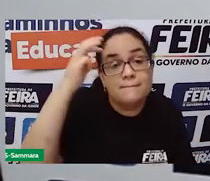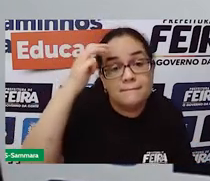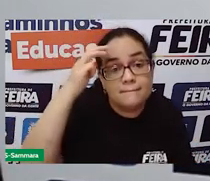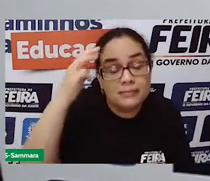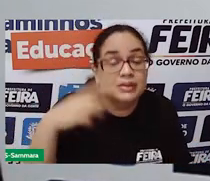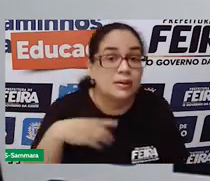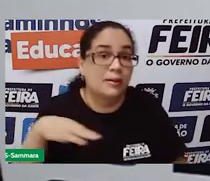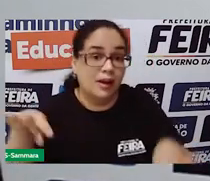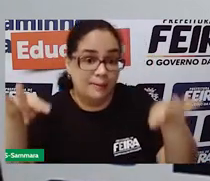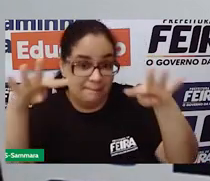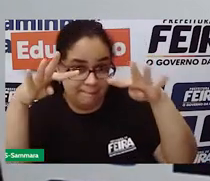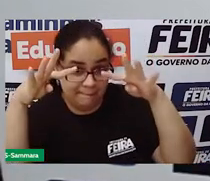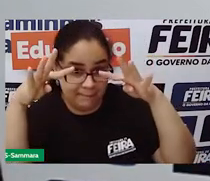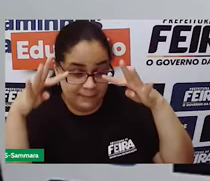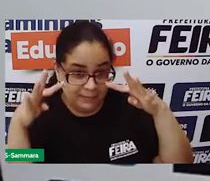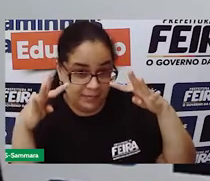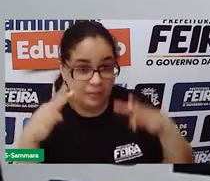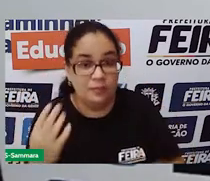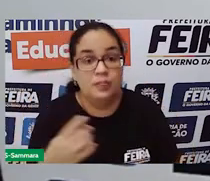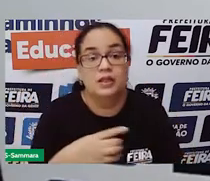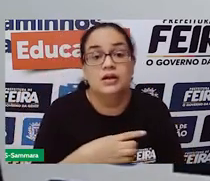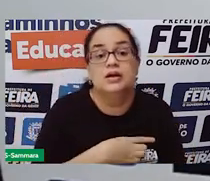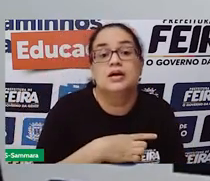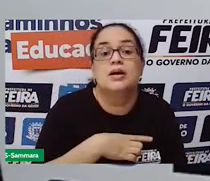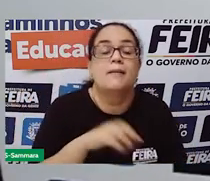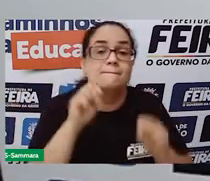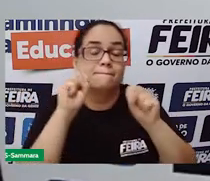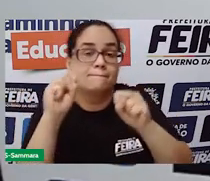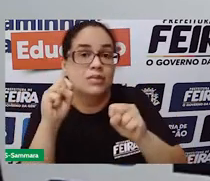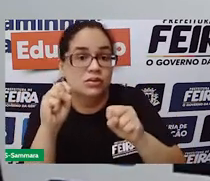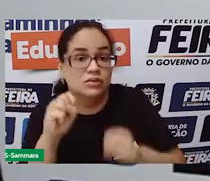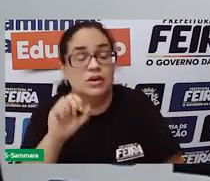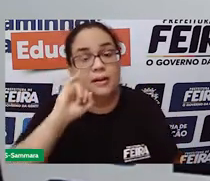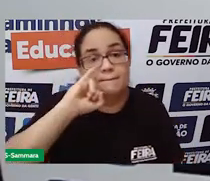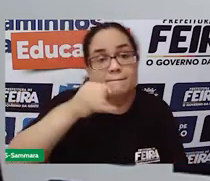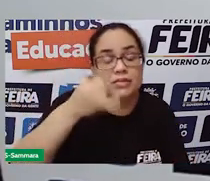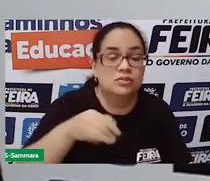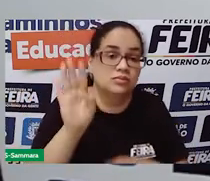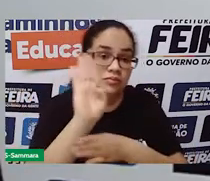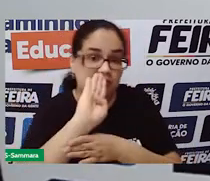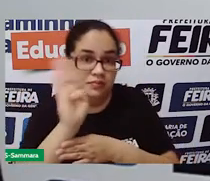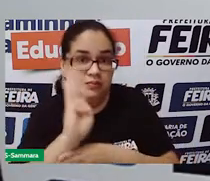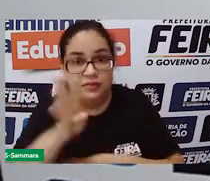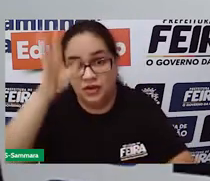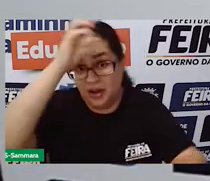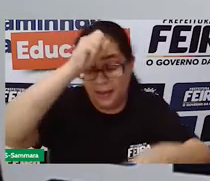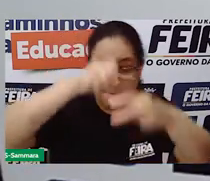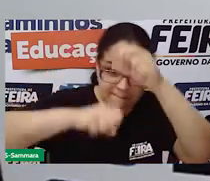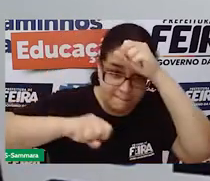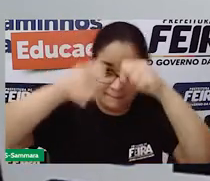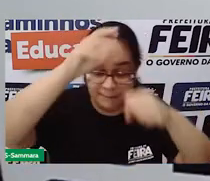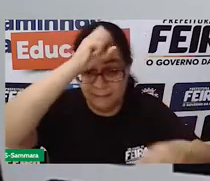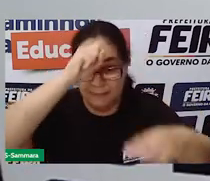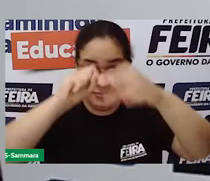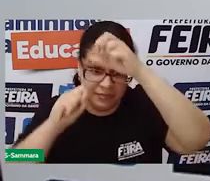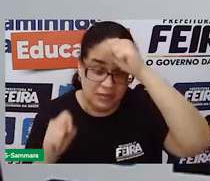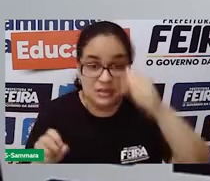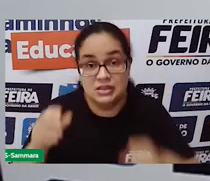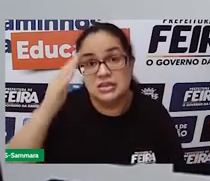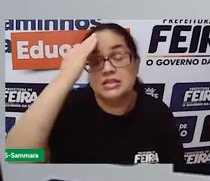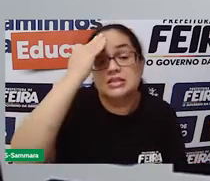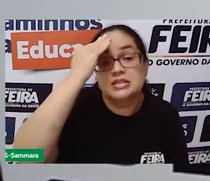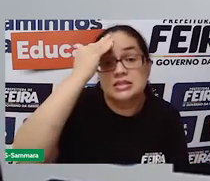ficarem atentos, ligados aí, poderem aproveitar essa videoaula e aprender bastante. Então, vamos lá saber